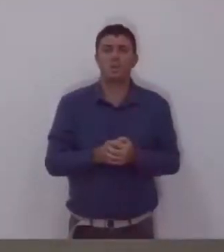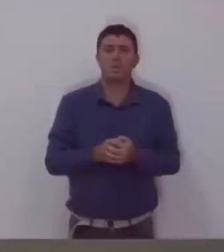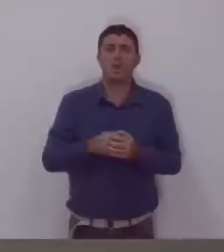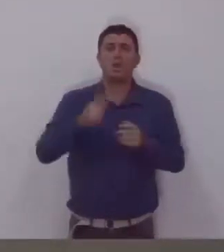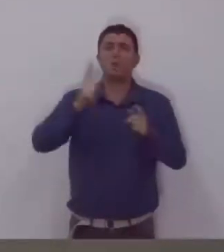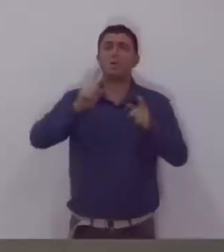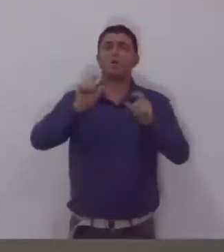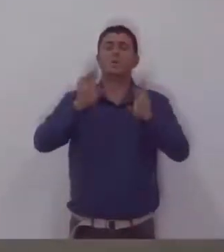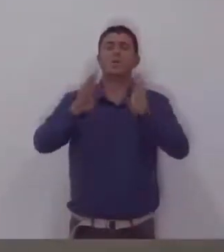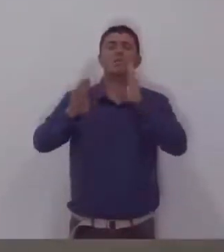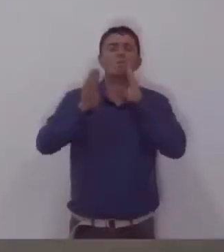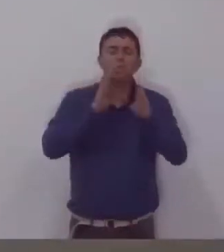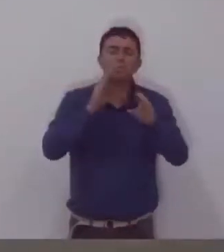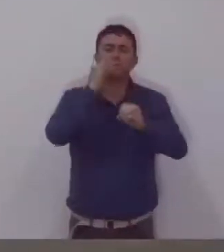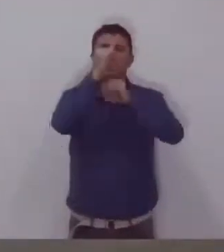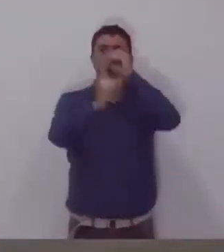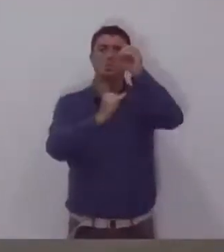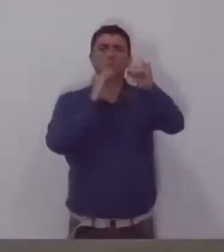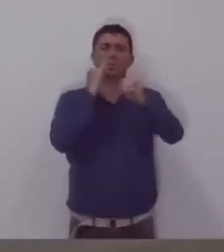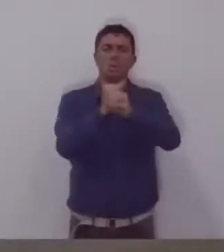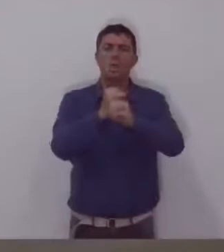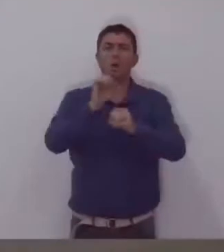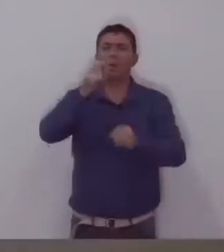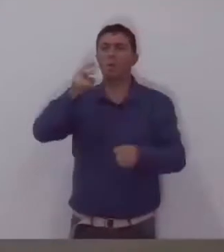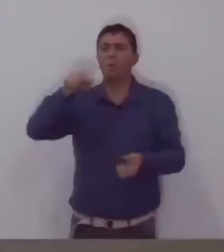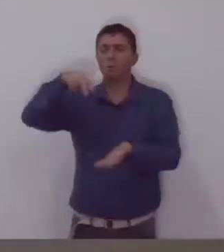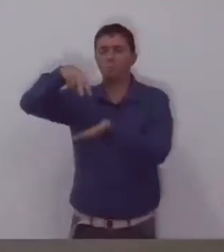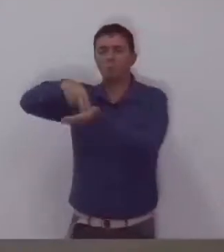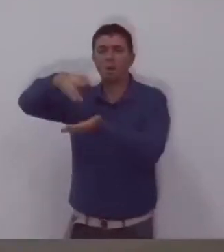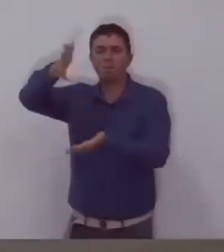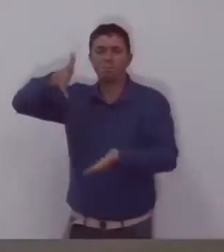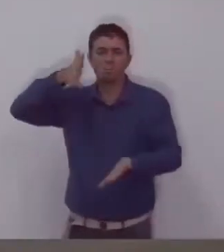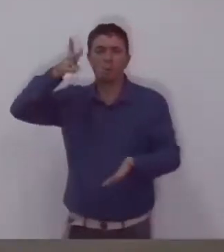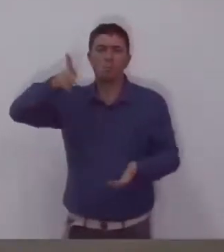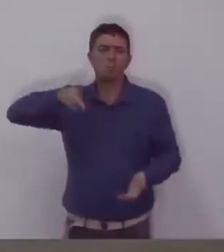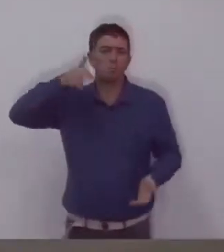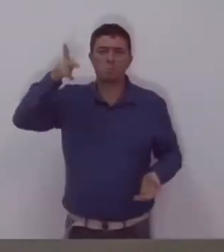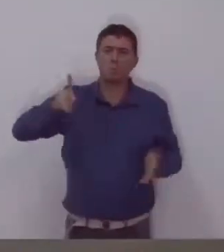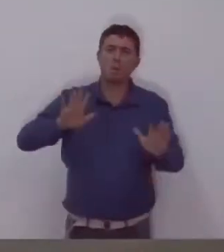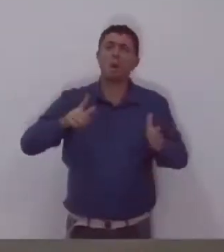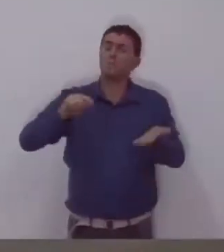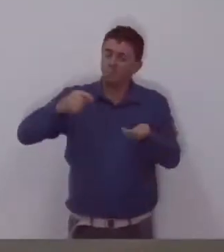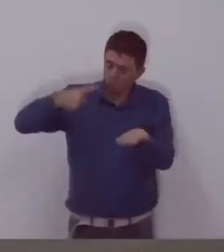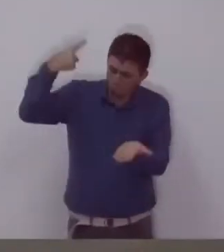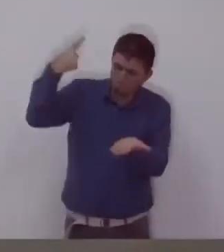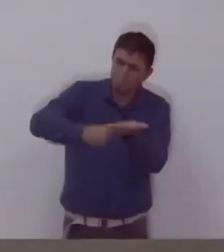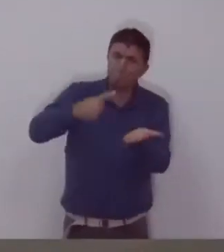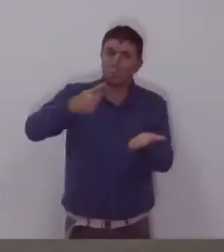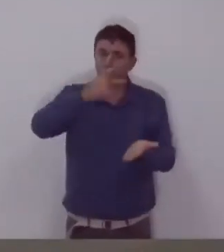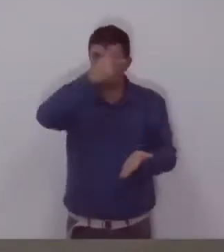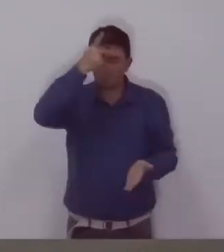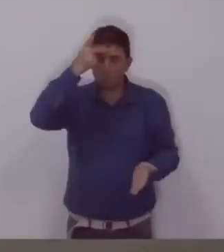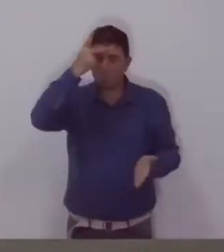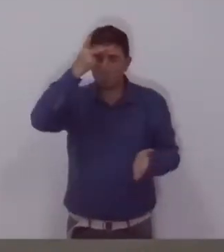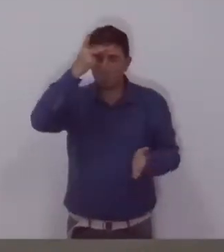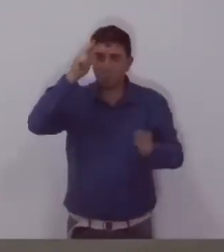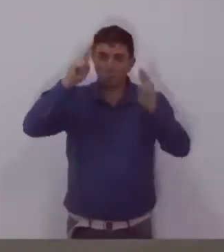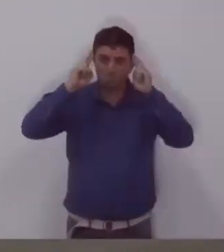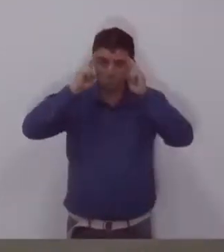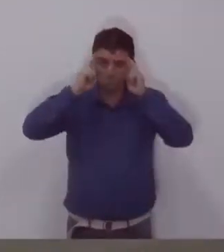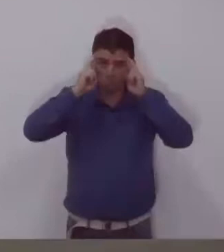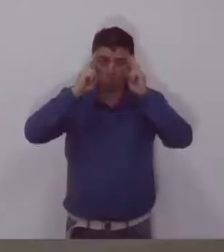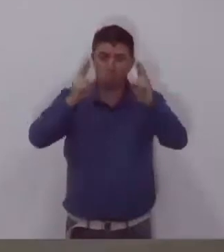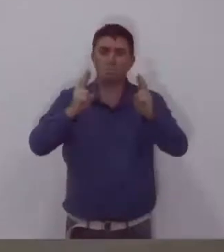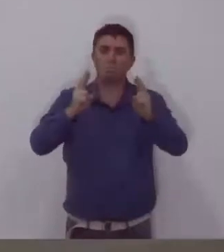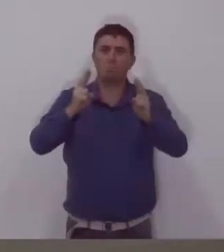rede social, não só em tribuna, não só político, mas compromisso realmente com o ser humano. É isso que a gente precisa